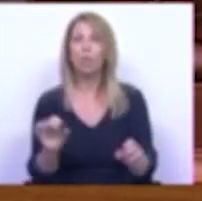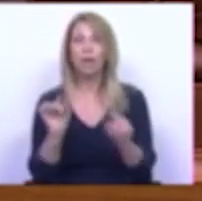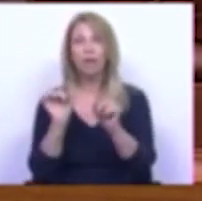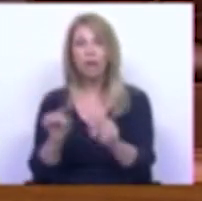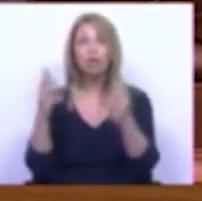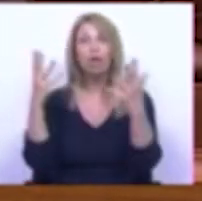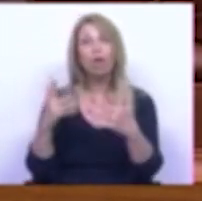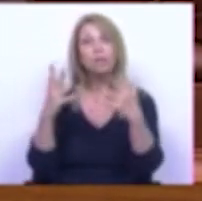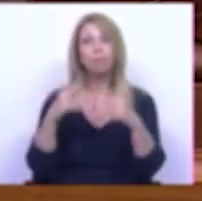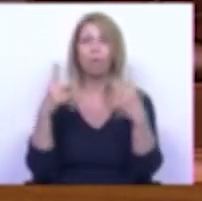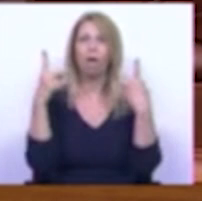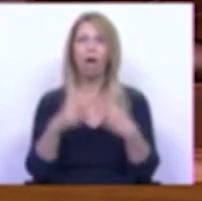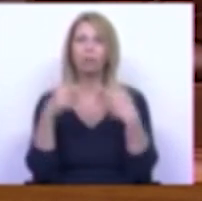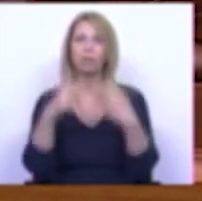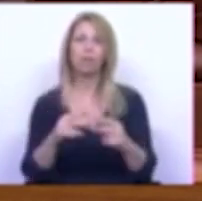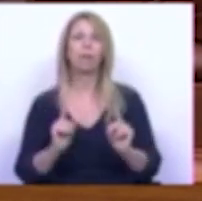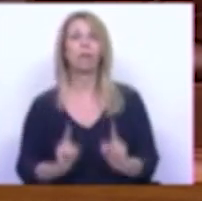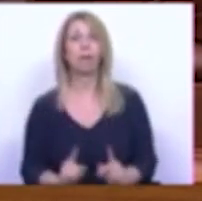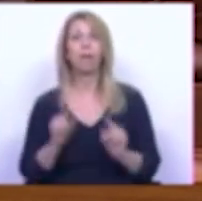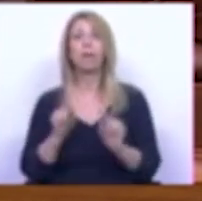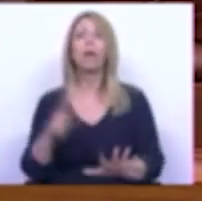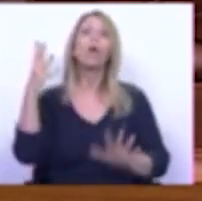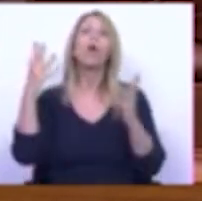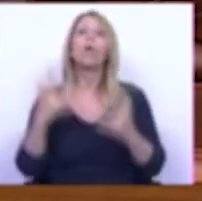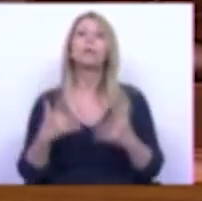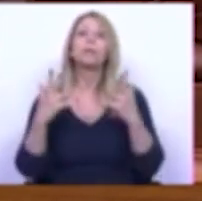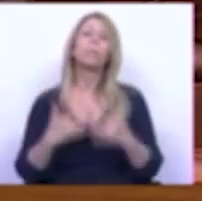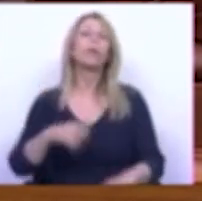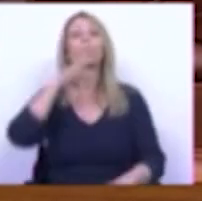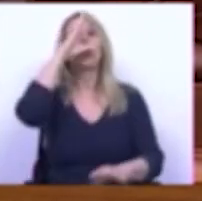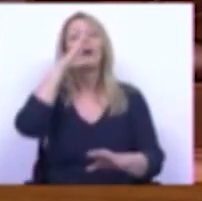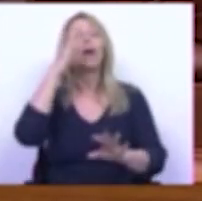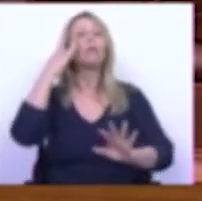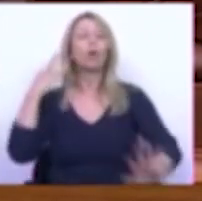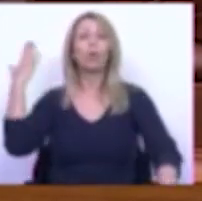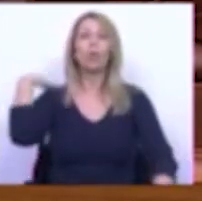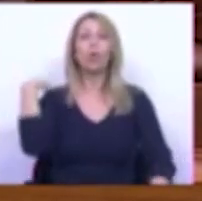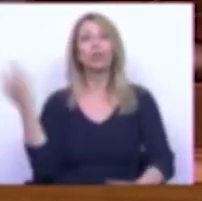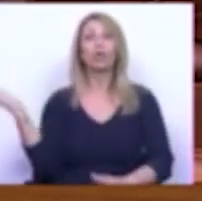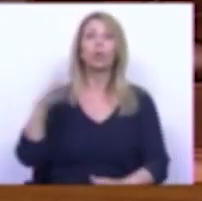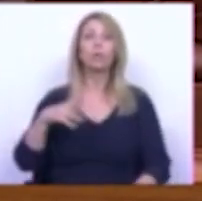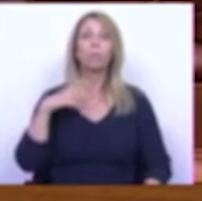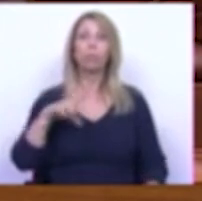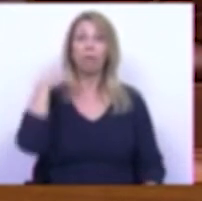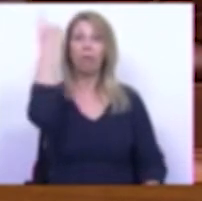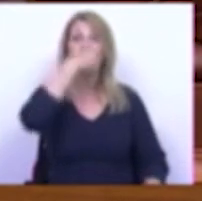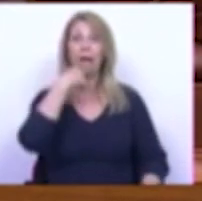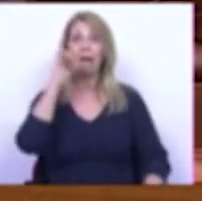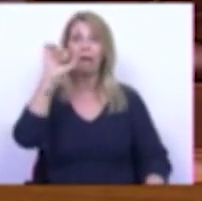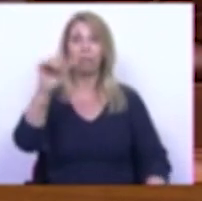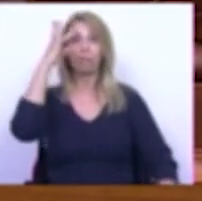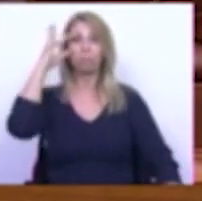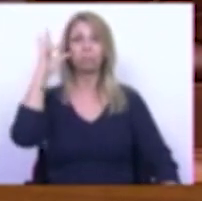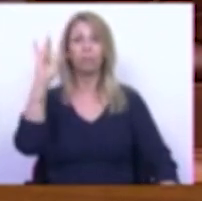orçamento da austeridade Este é o orçamento que António Costa trouxe para Portugal e a sua cara ficará a partir de hoje associada